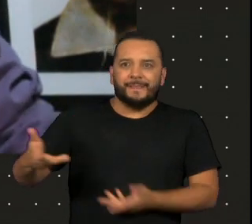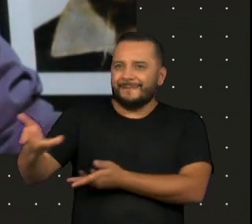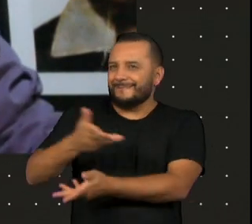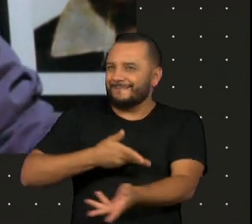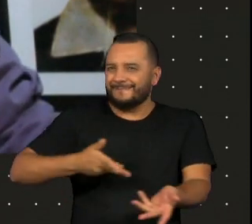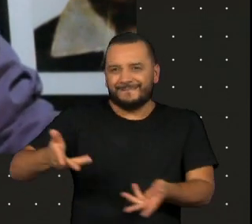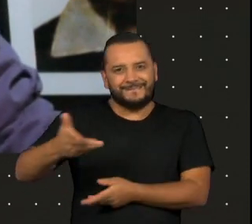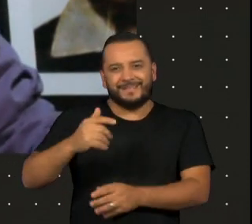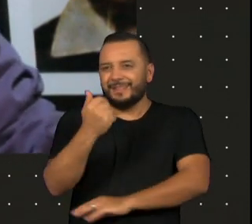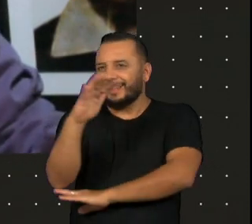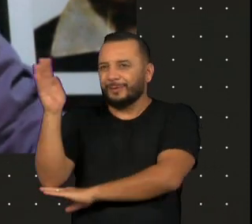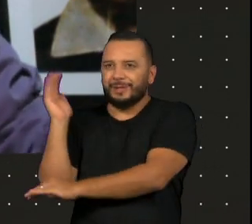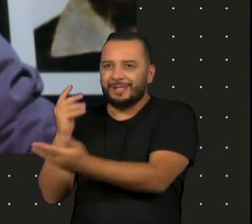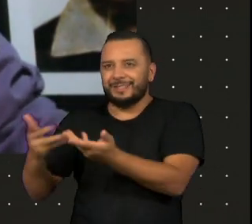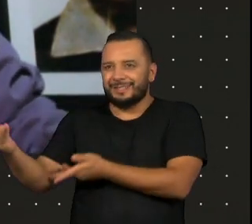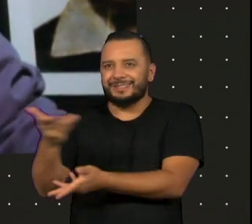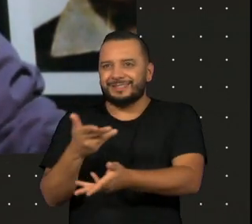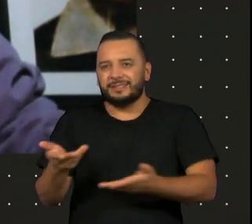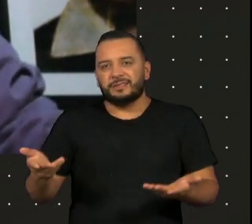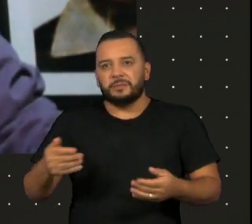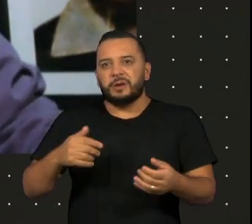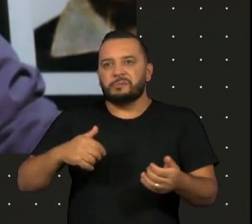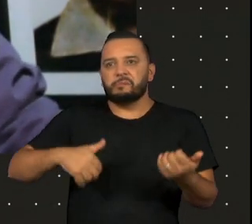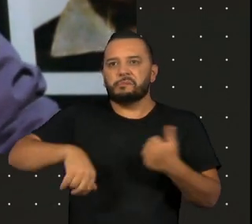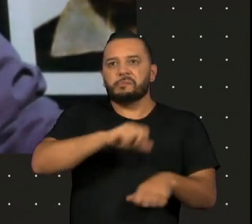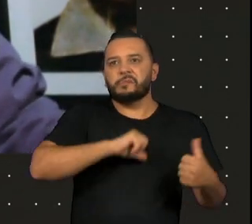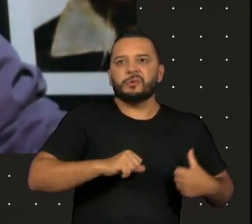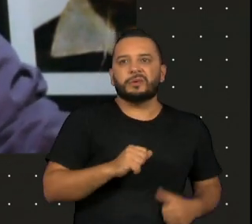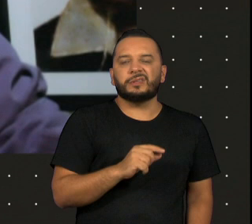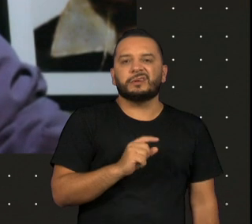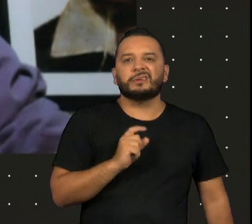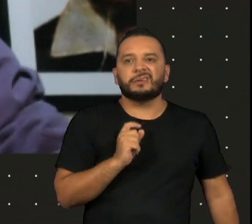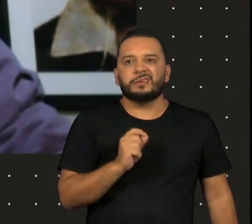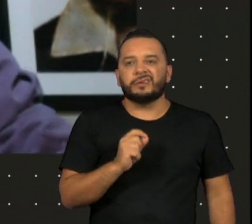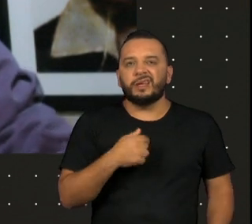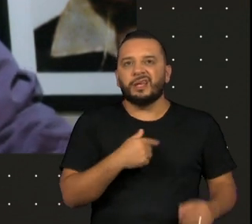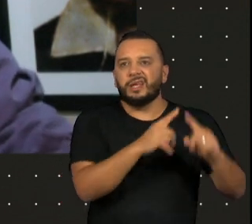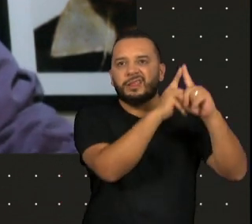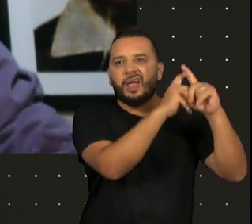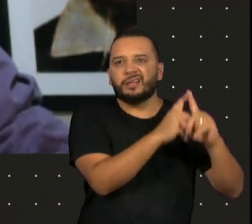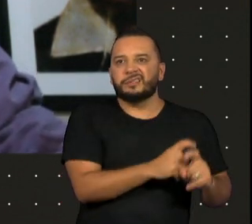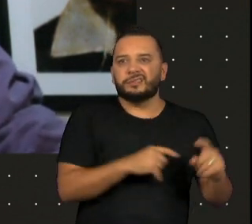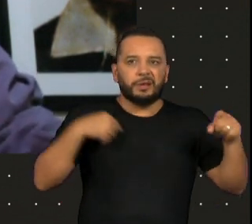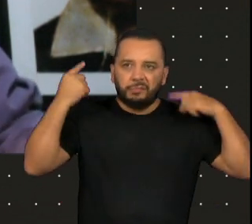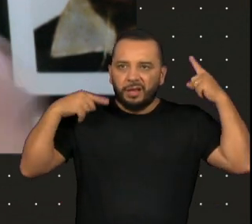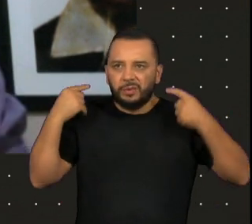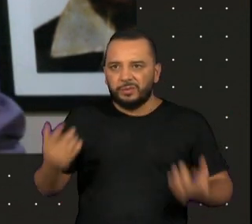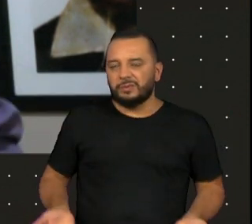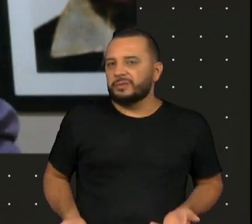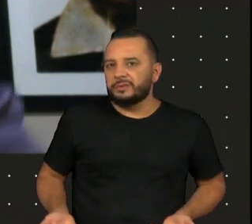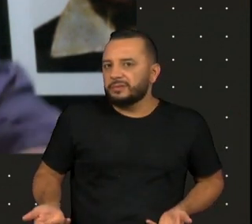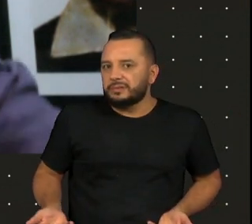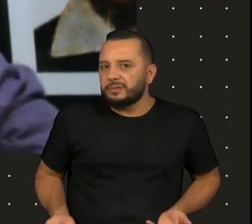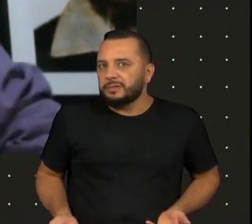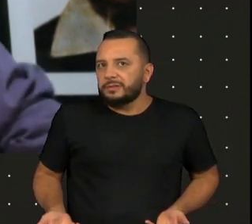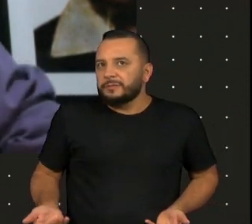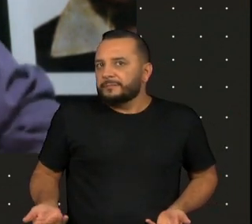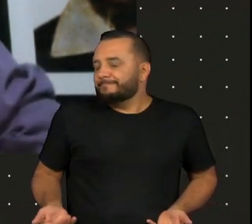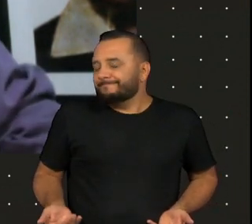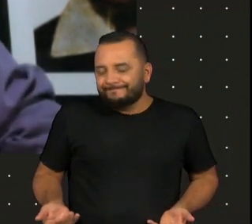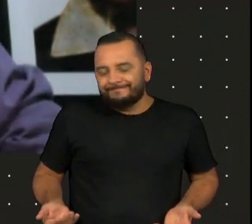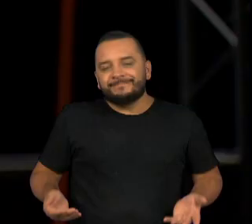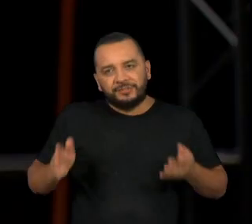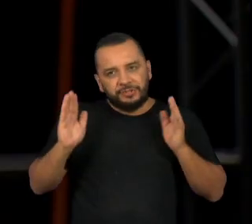a gente e a natureza e vira quase que um bando de nazistas malucos, entendeu? A alma da gente é muito